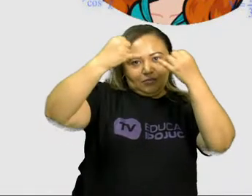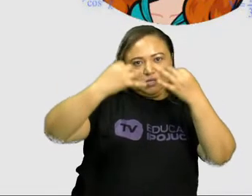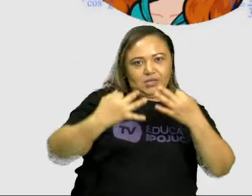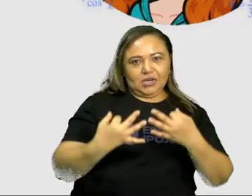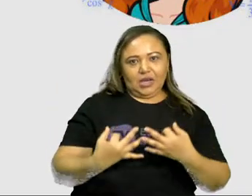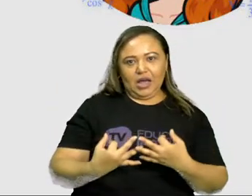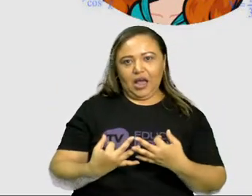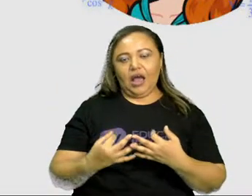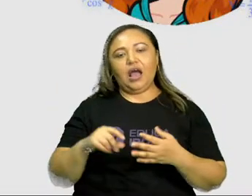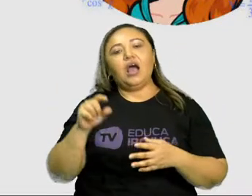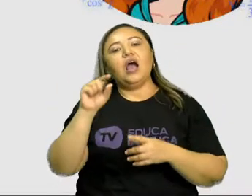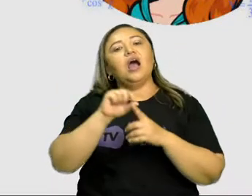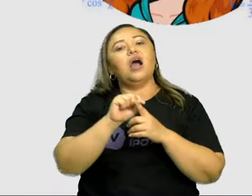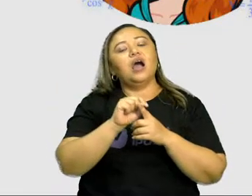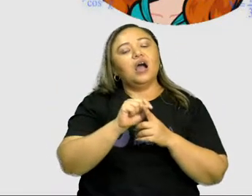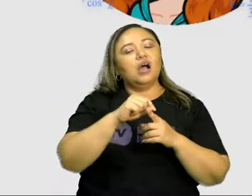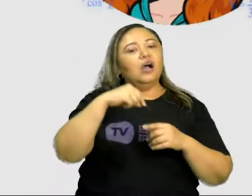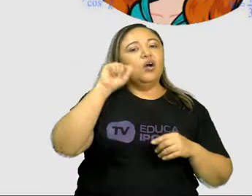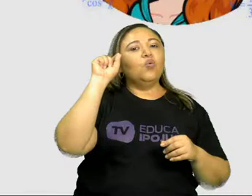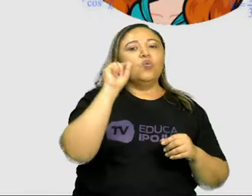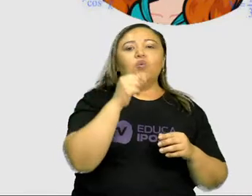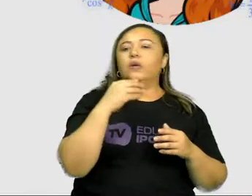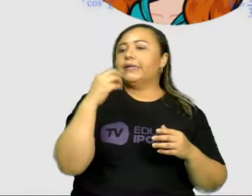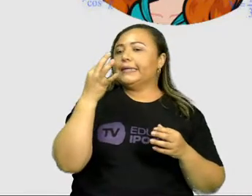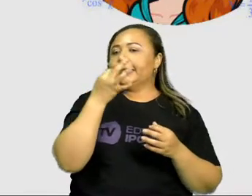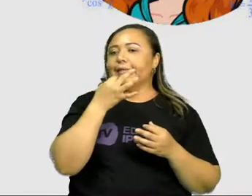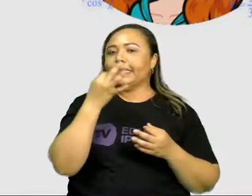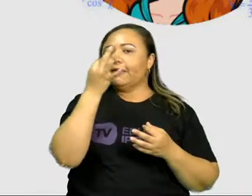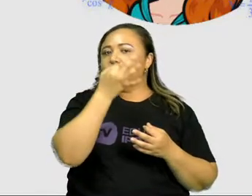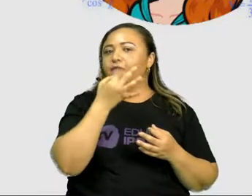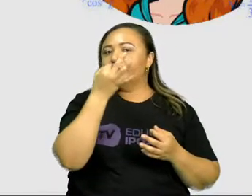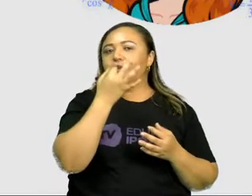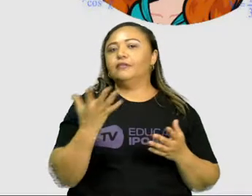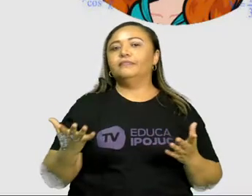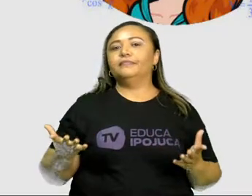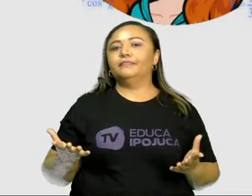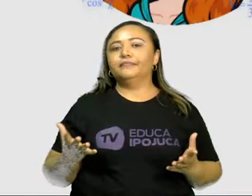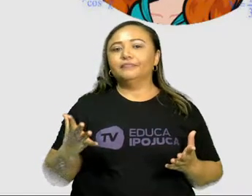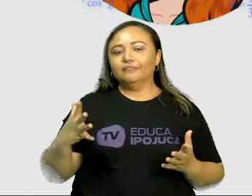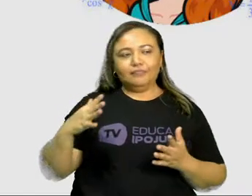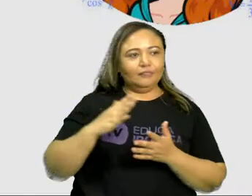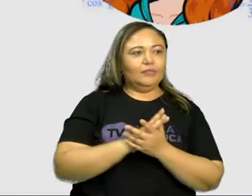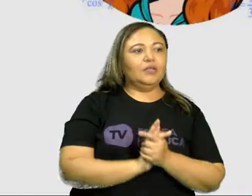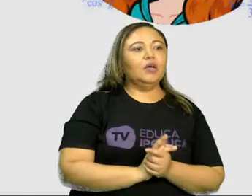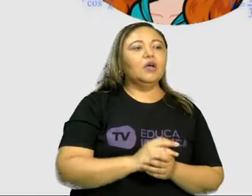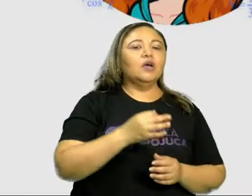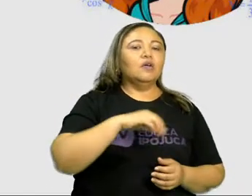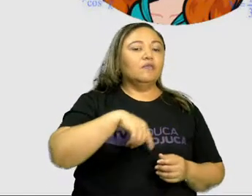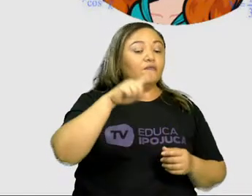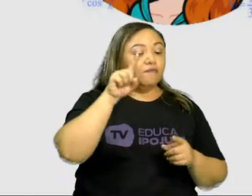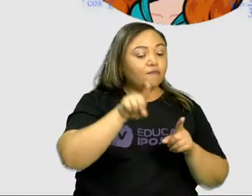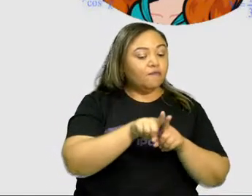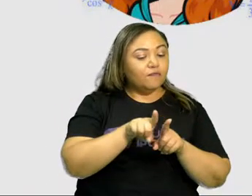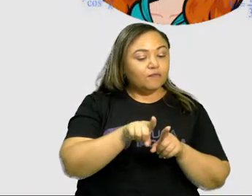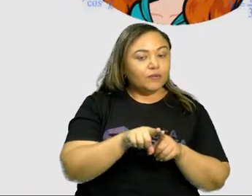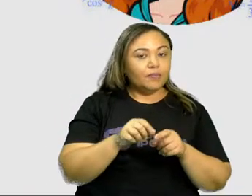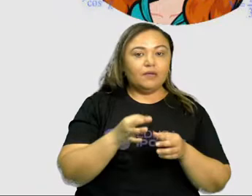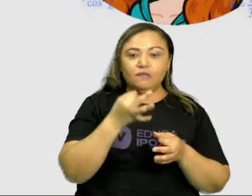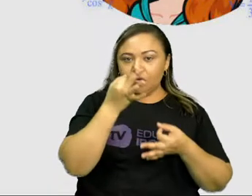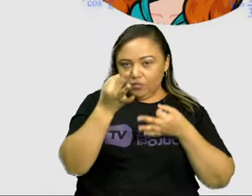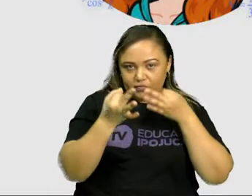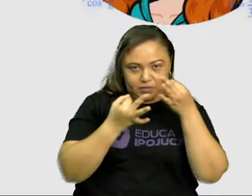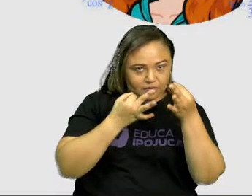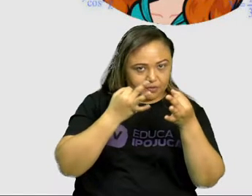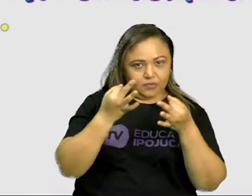nas frases a palavra ou então a expressão que mostra a opinião do autor. Eu vou colocar